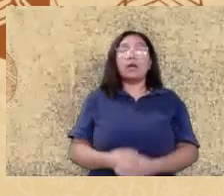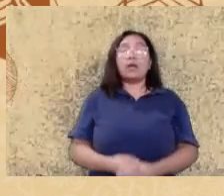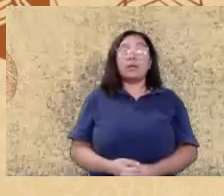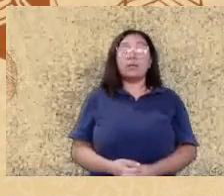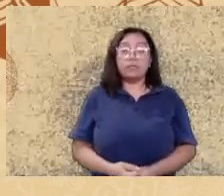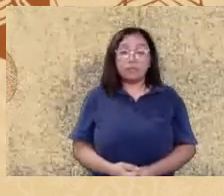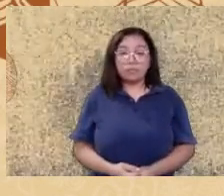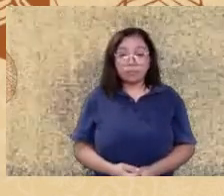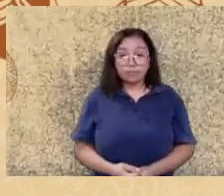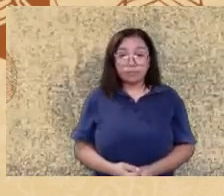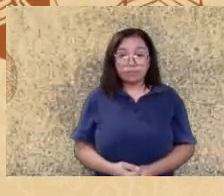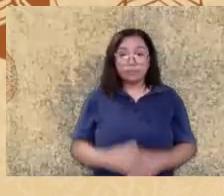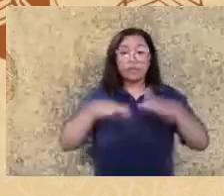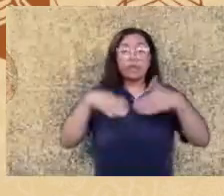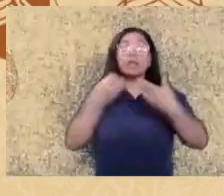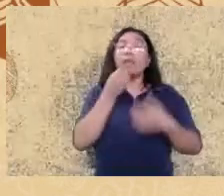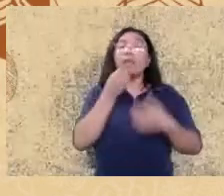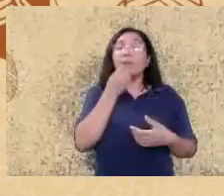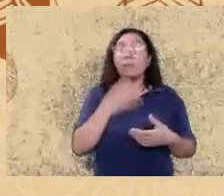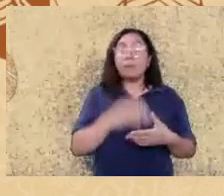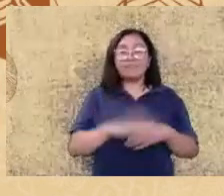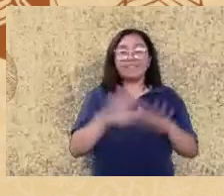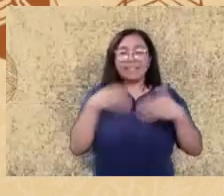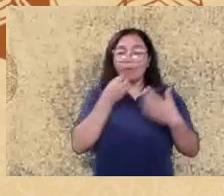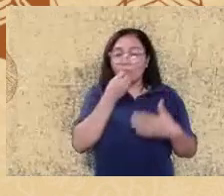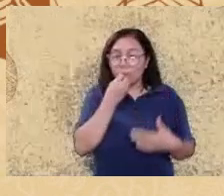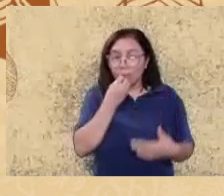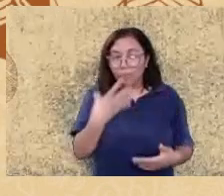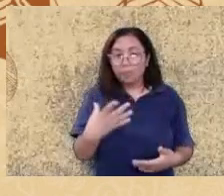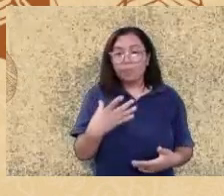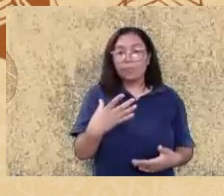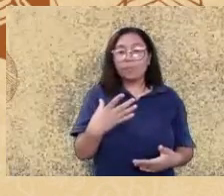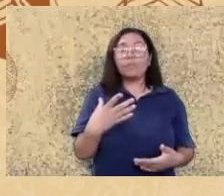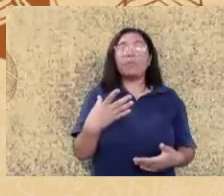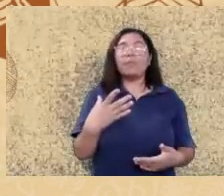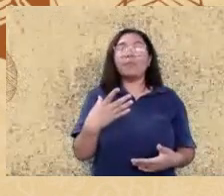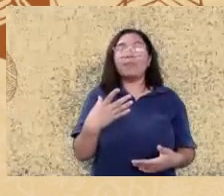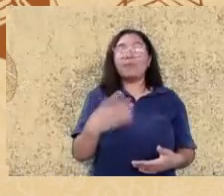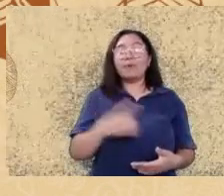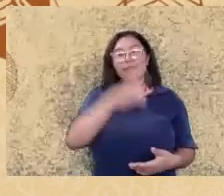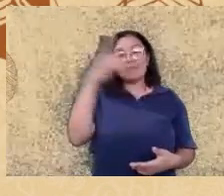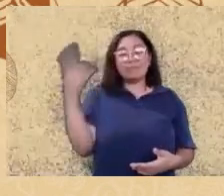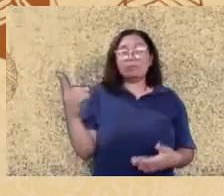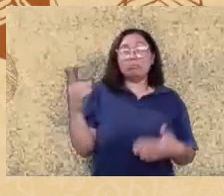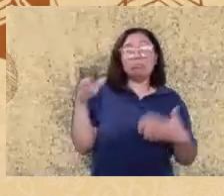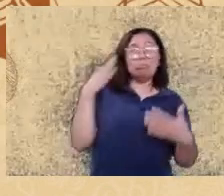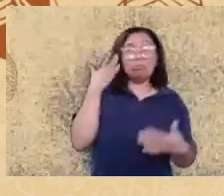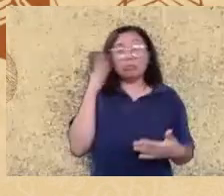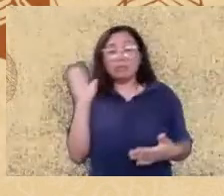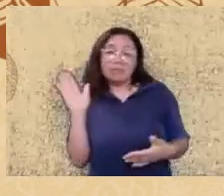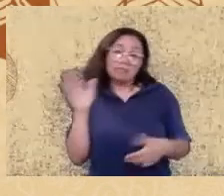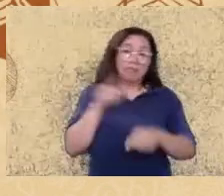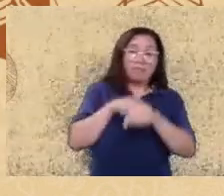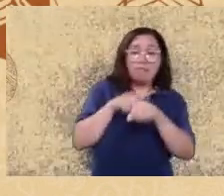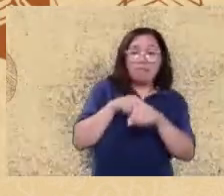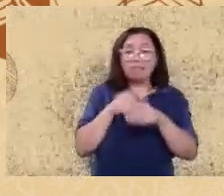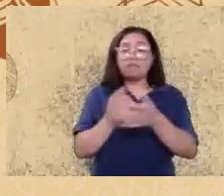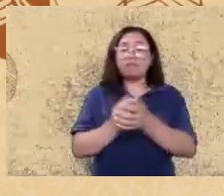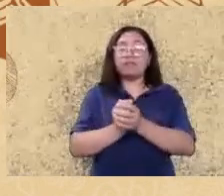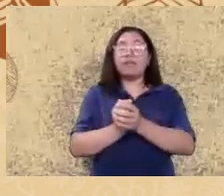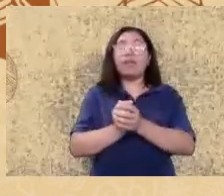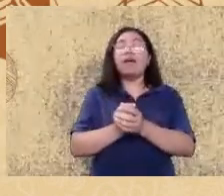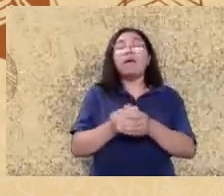então bom dia bom dia para mim é boa noite não sei nem mais que horas são aí mas é um grande prazer participar com